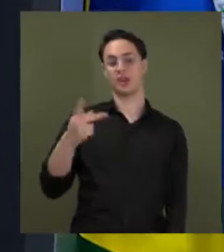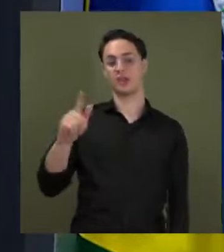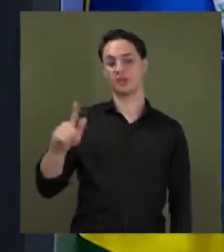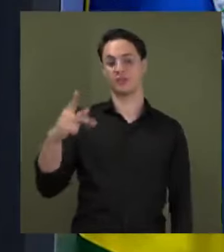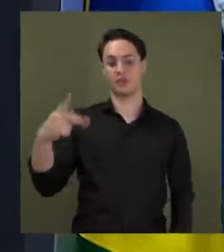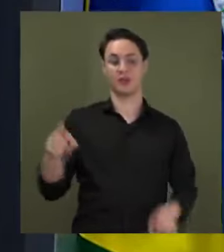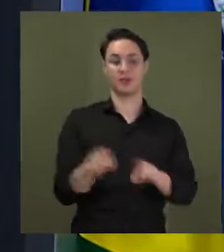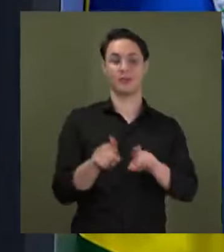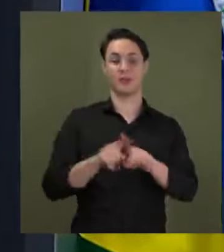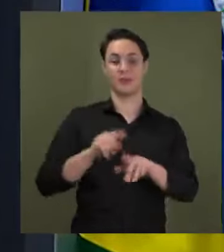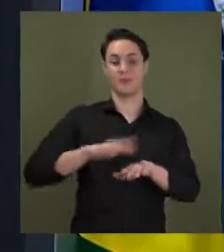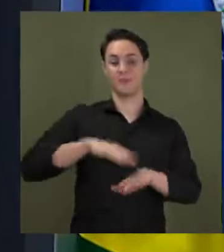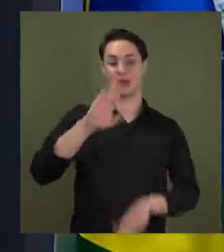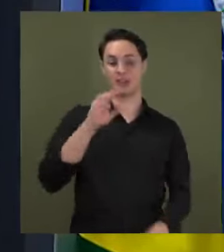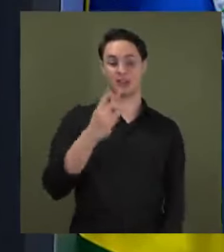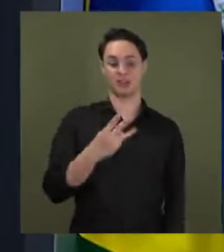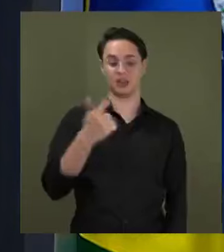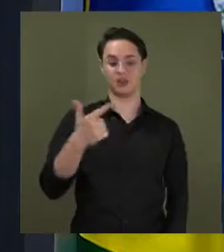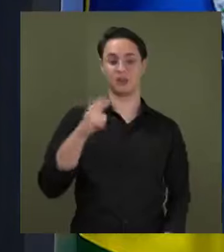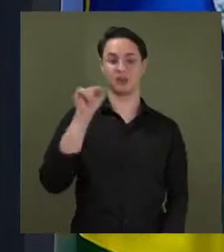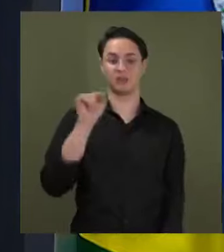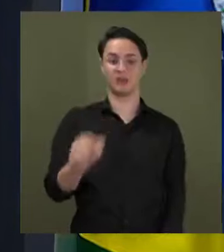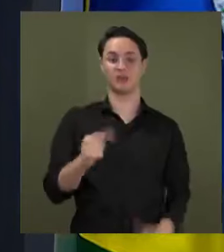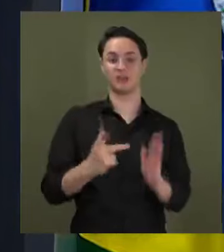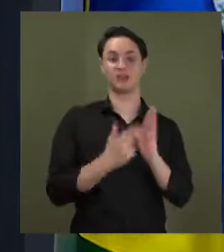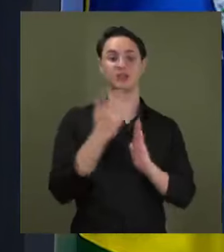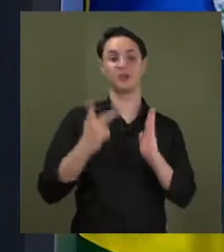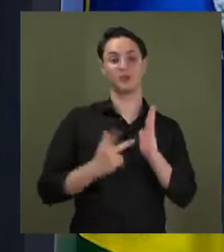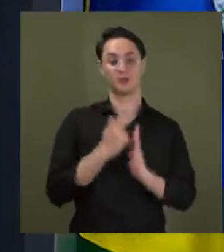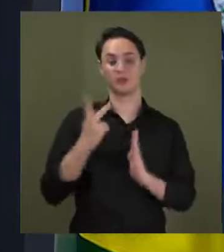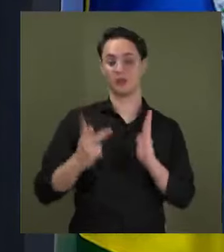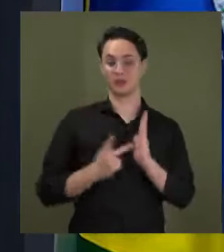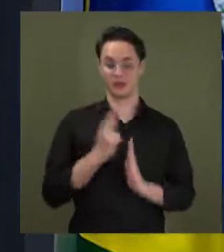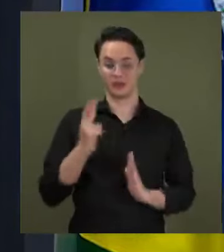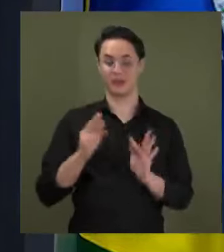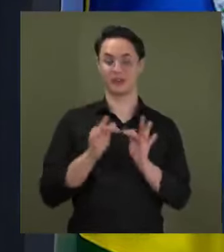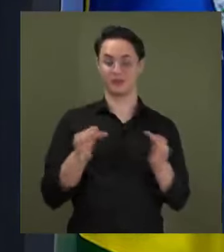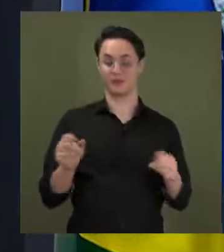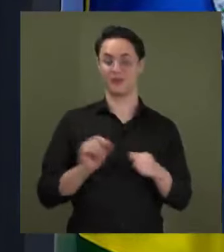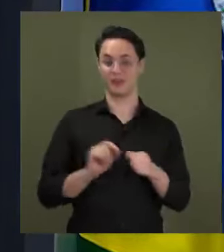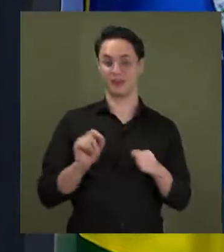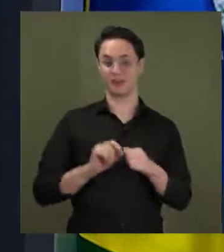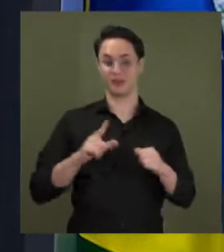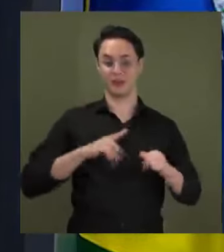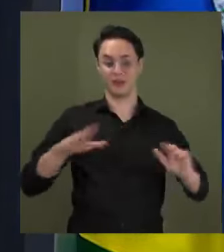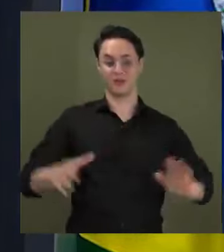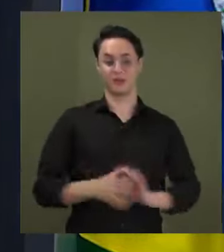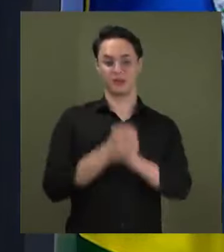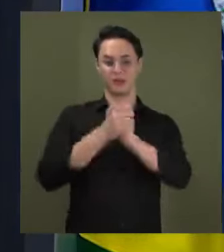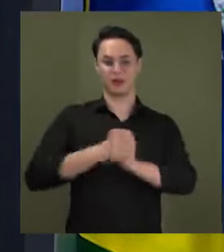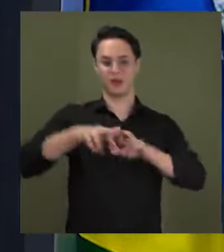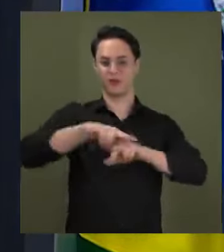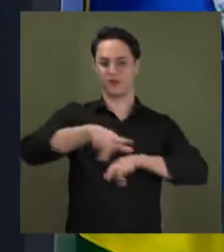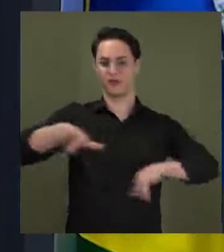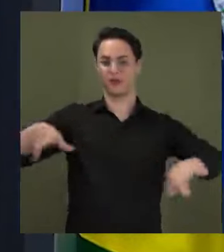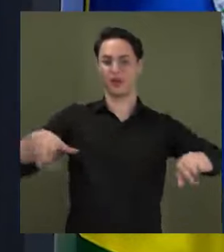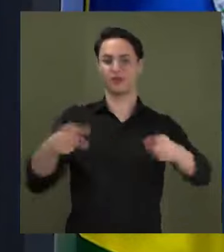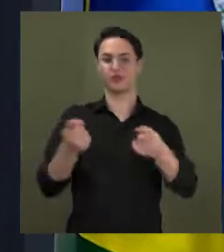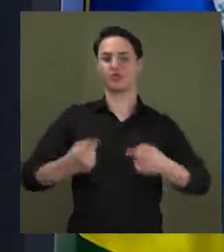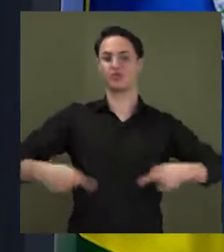mil cirurgias eletivas foram realizadas, com parceria, inclusive, com vários consórcios municipais,